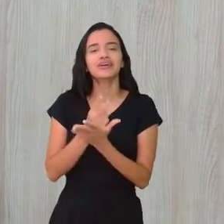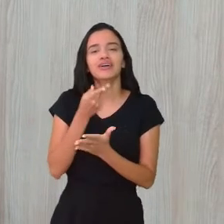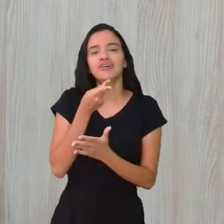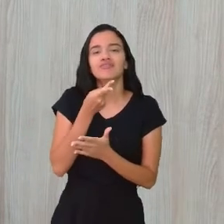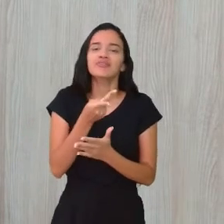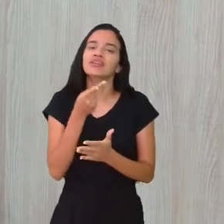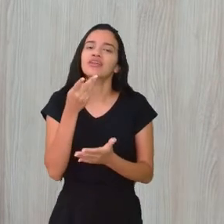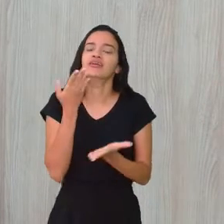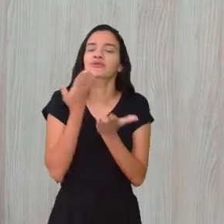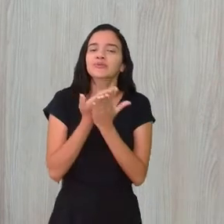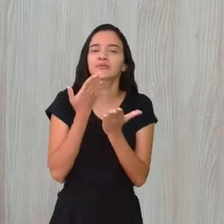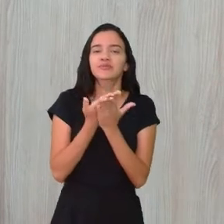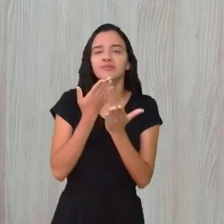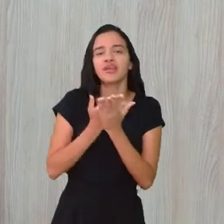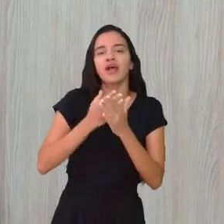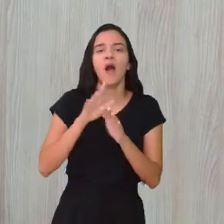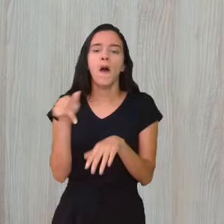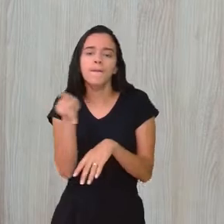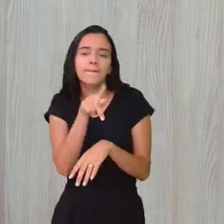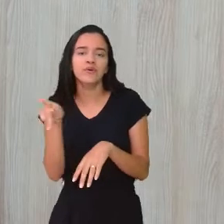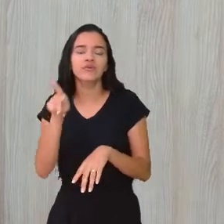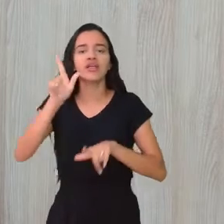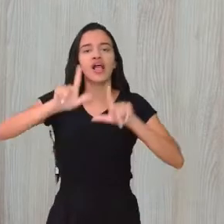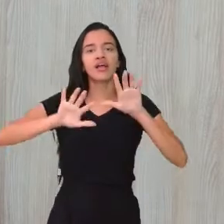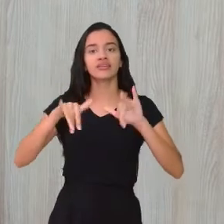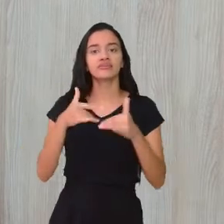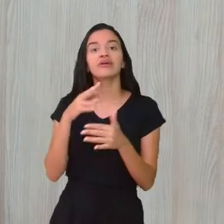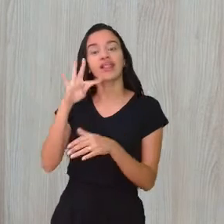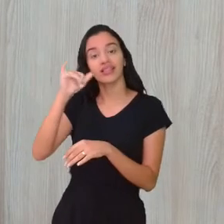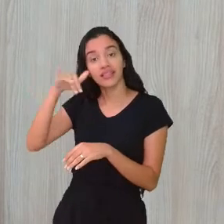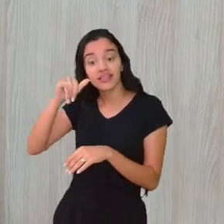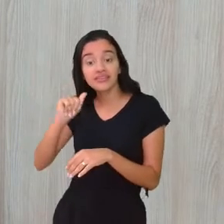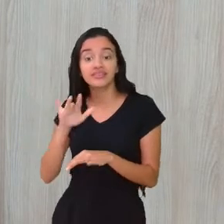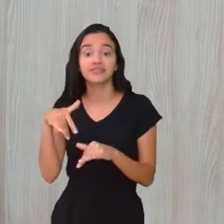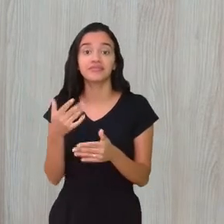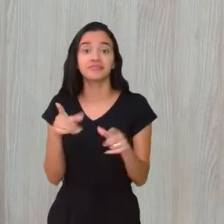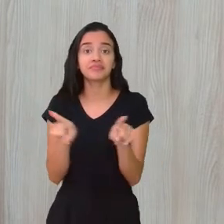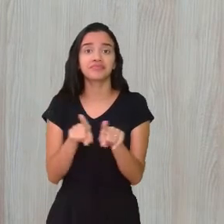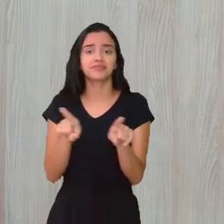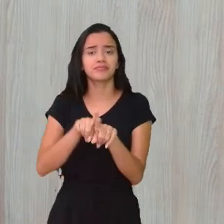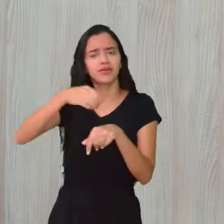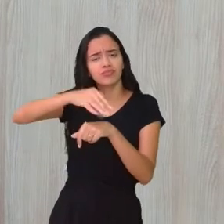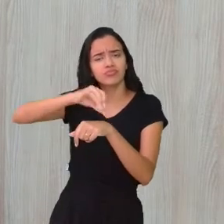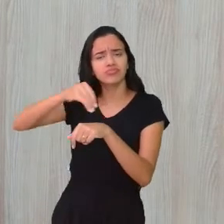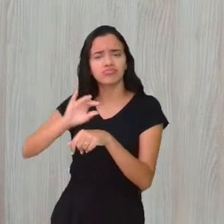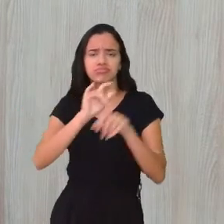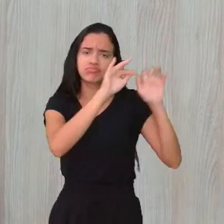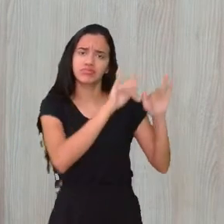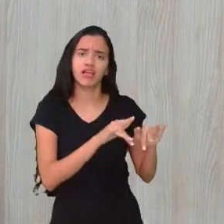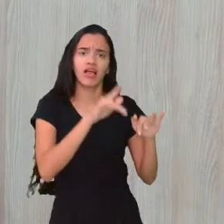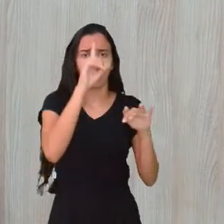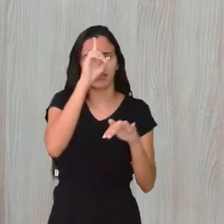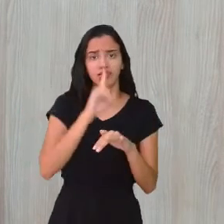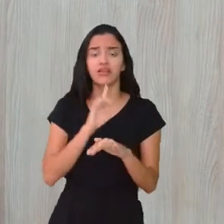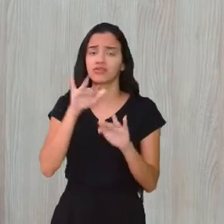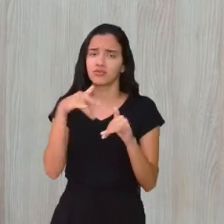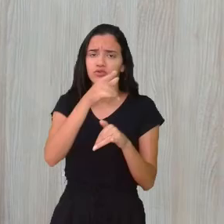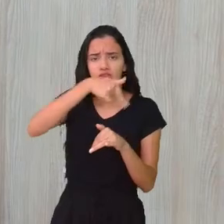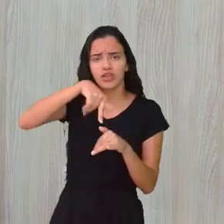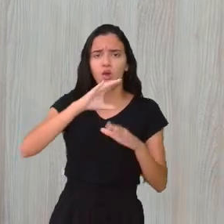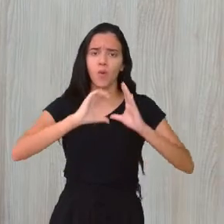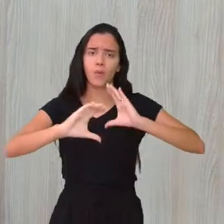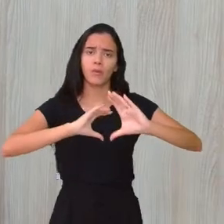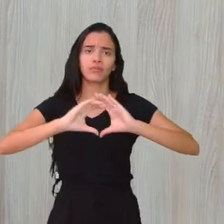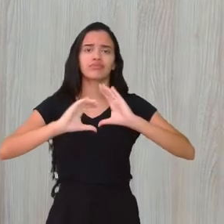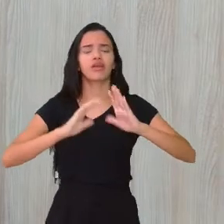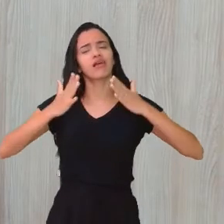minha aula, a professora Tânia também já deu aí o recado, pra vocês se comunicarem, né? Gratuito. Dá pra vocês se comunicarem aí